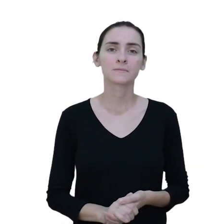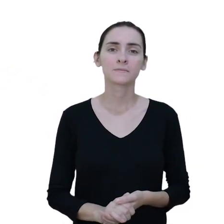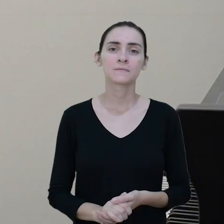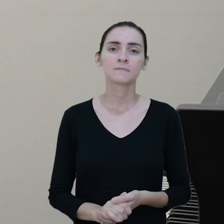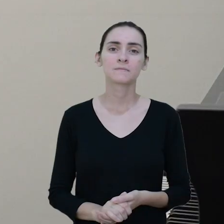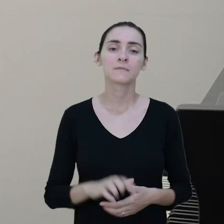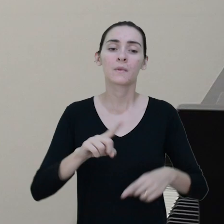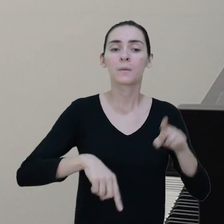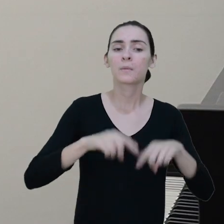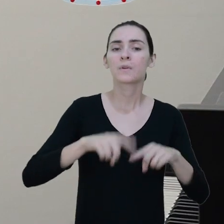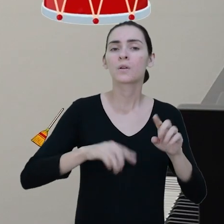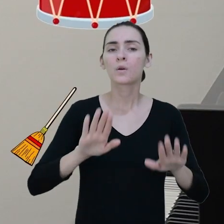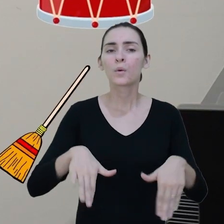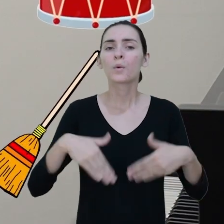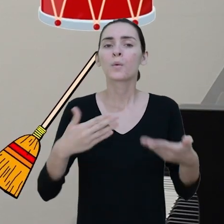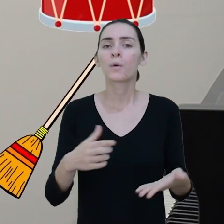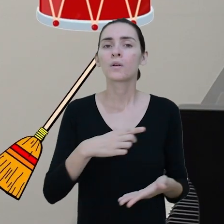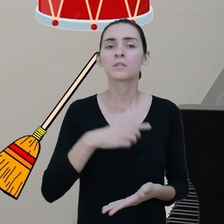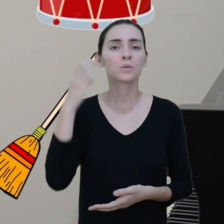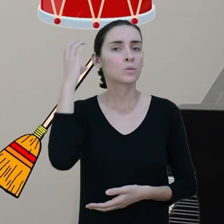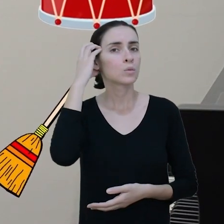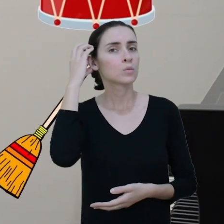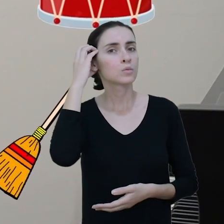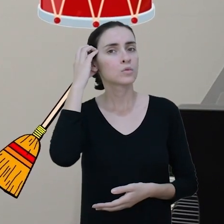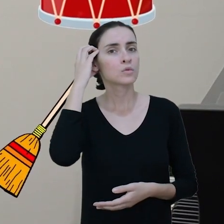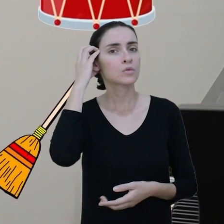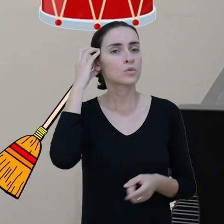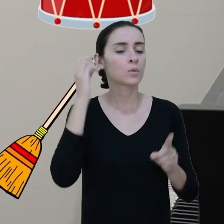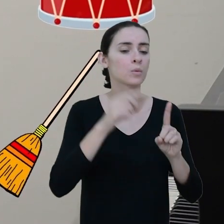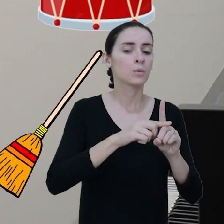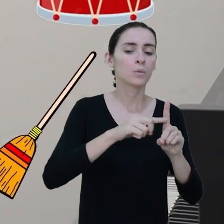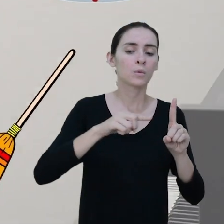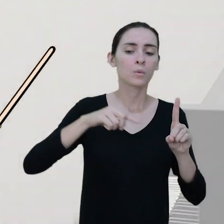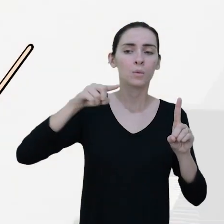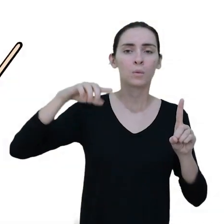Quais destes objetos produzem sons agudos?